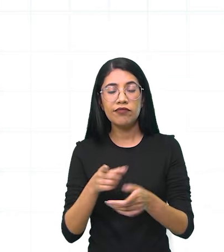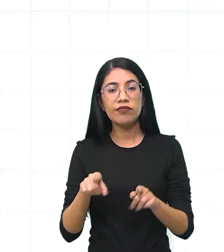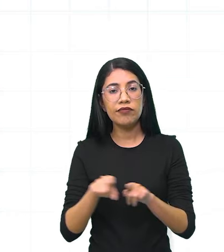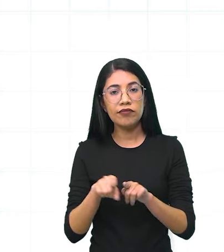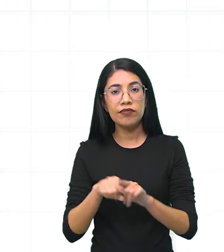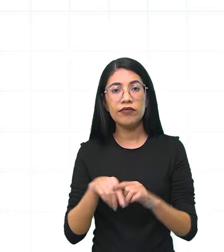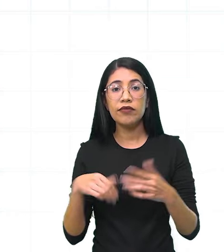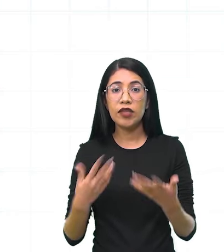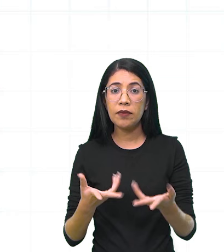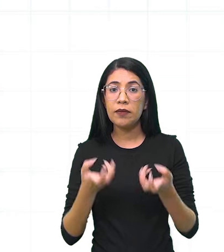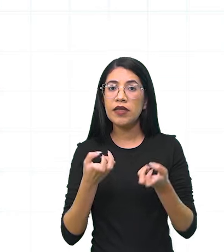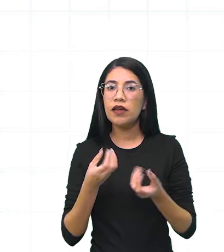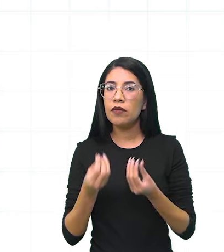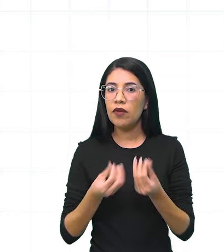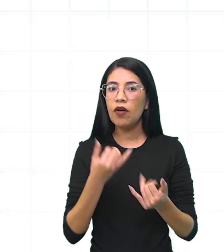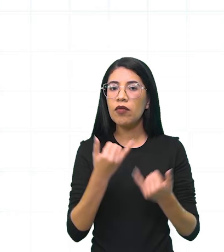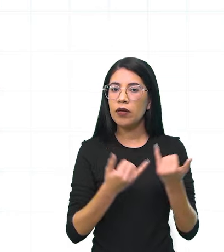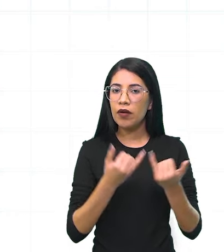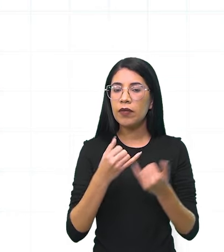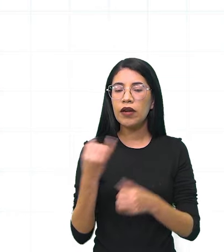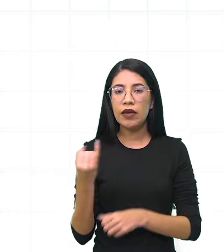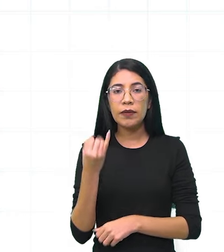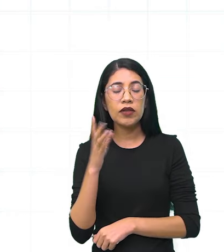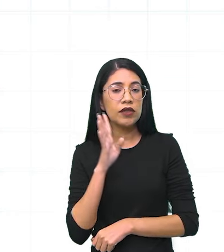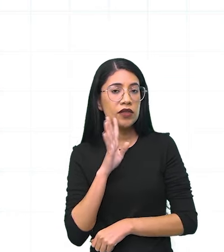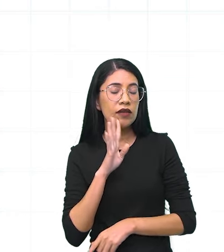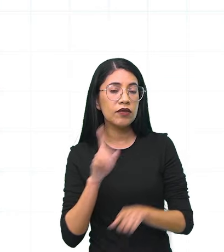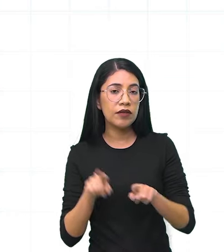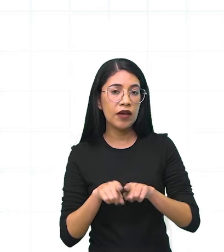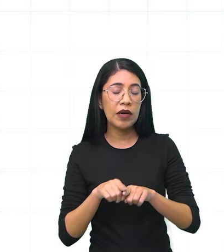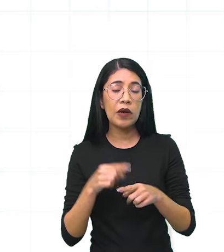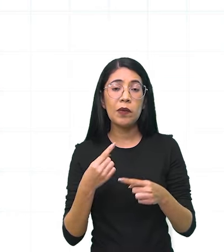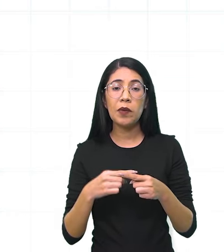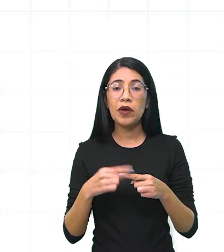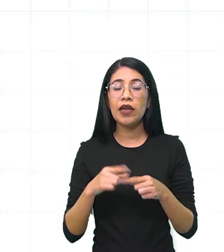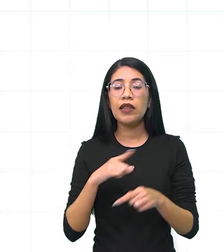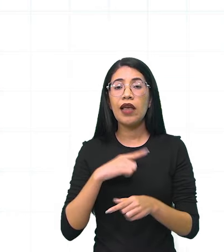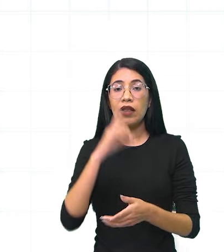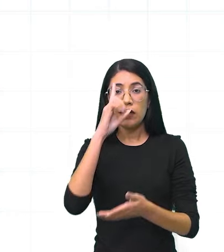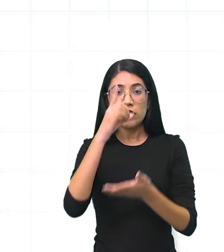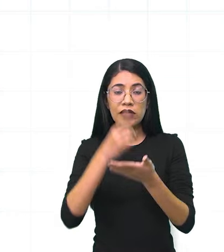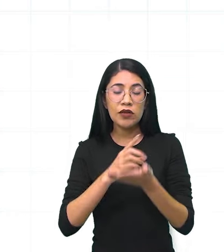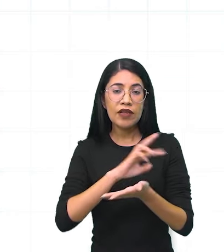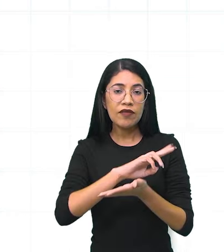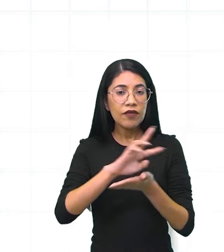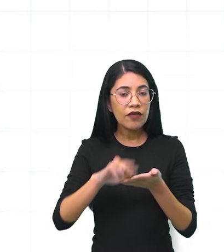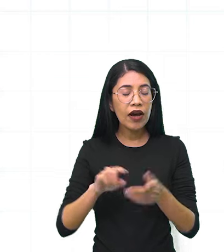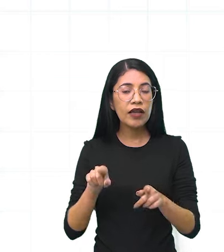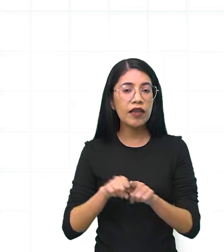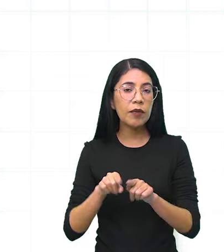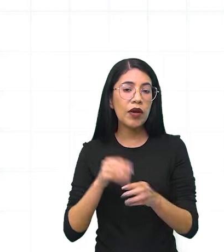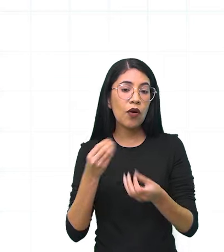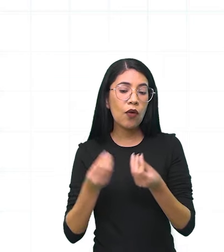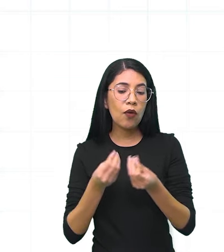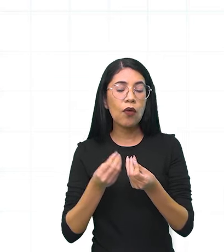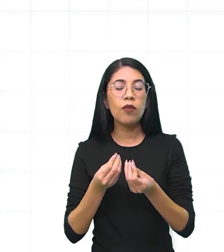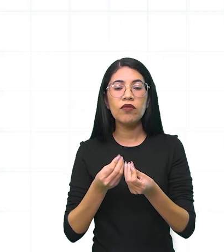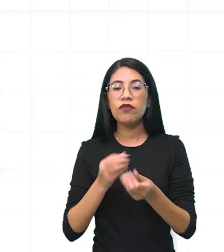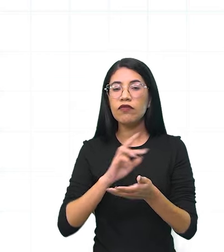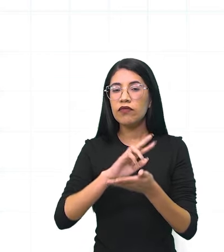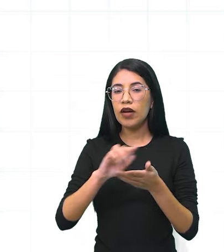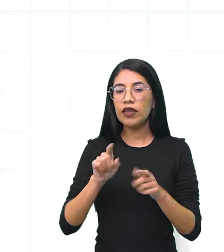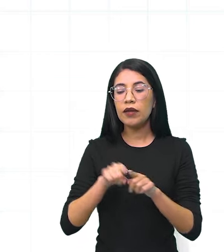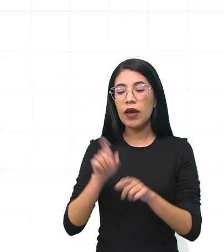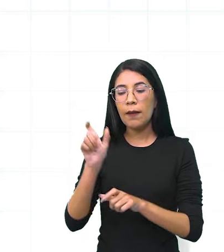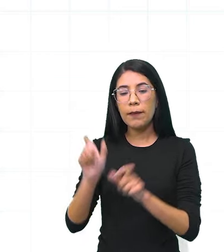Tá vendo como brincar é legal? Porque aí você vai ter que tomar essas decisões, onde você vai colocar, com quem você vai brincar, o que